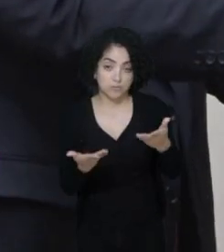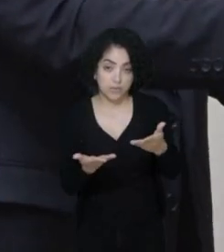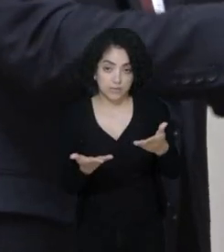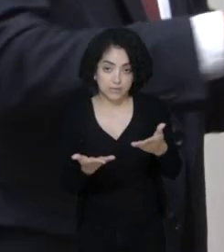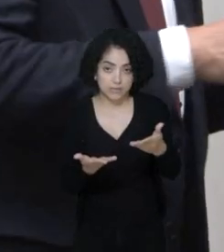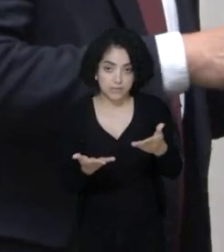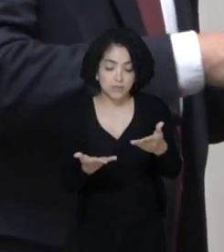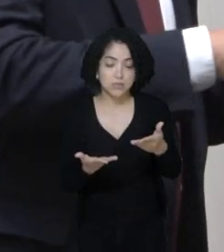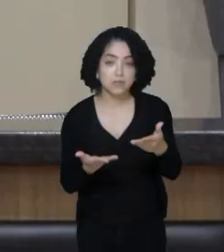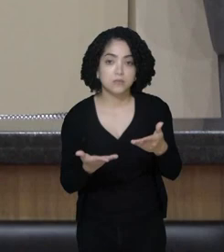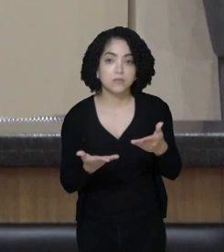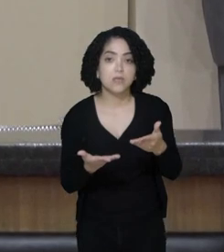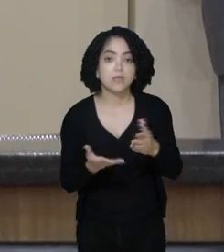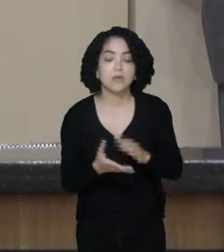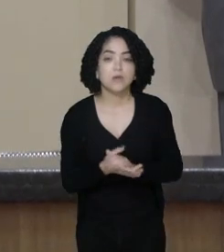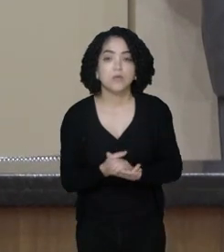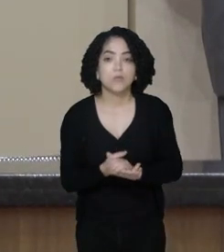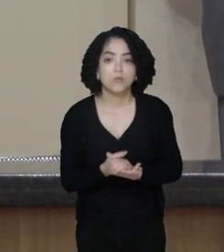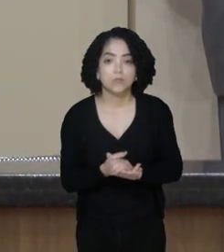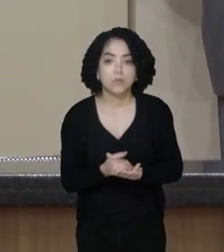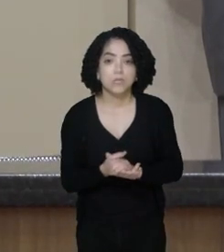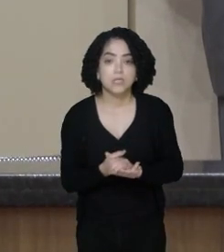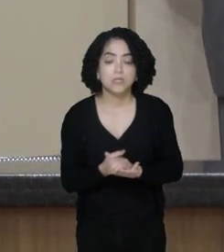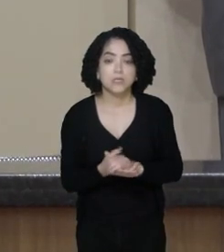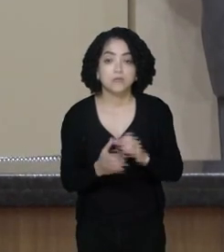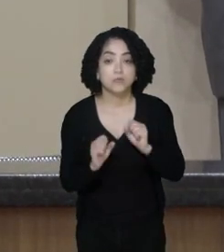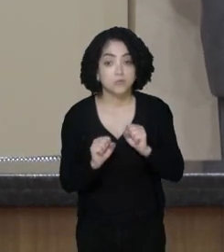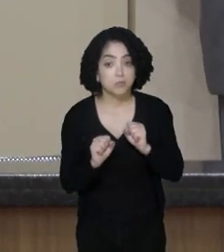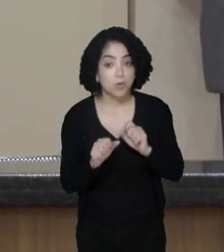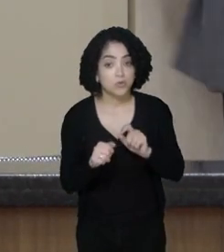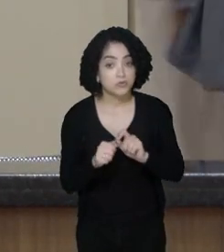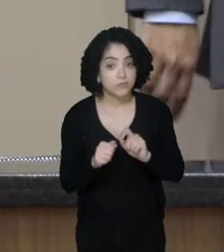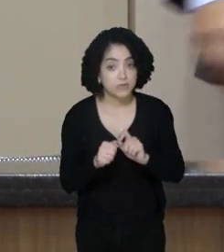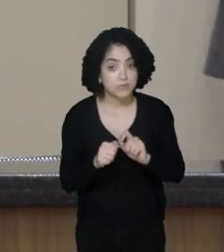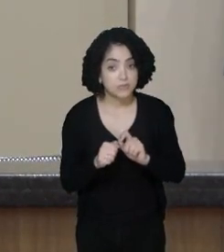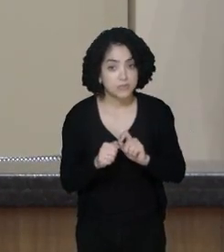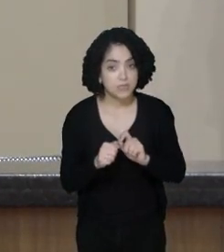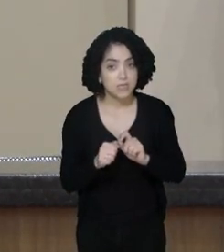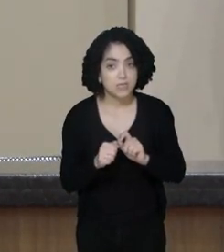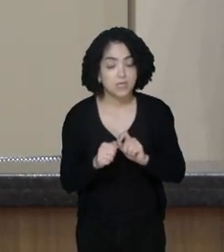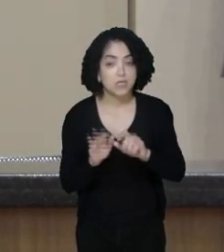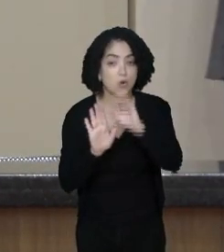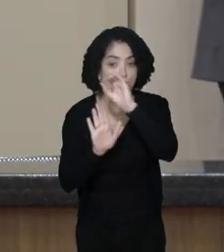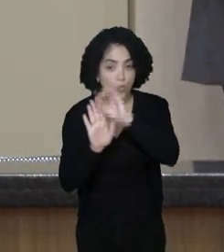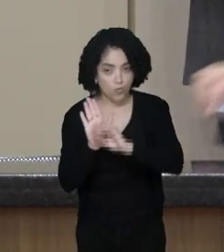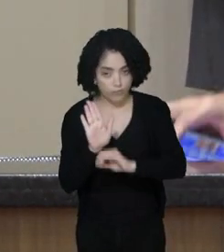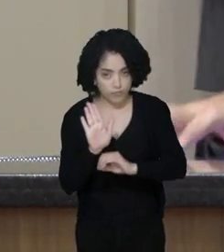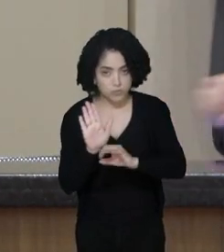das saídas que V. Exª poderia fazer era fazer um ofício ao BID,